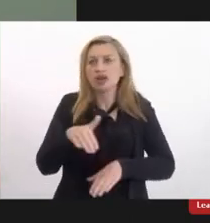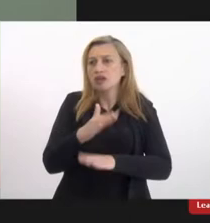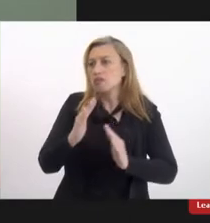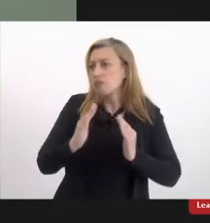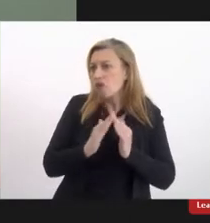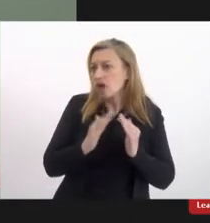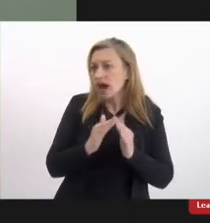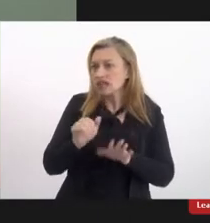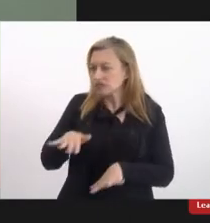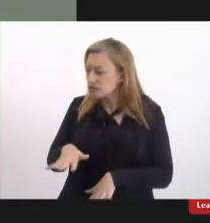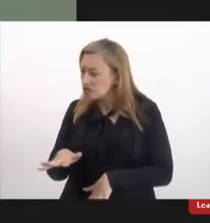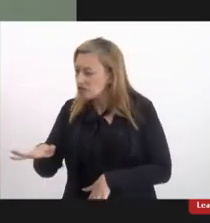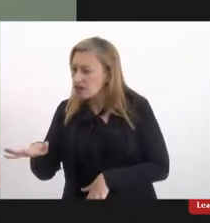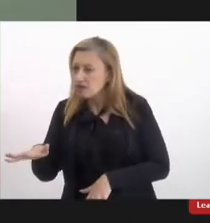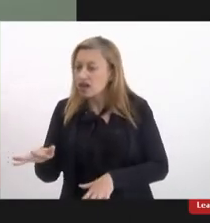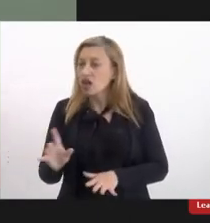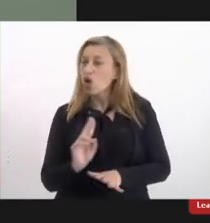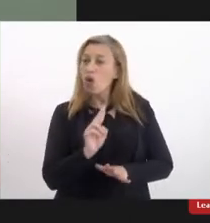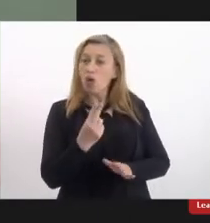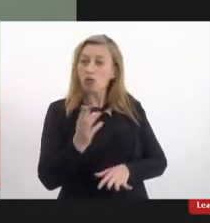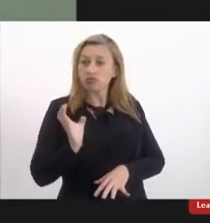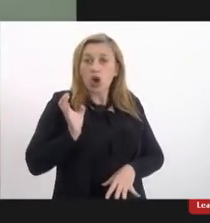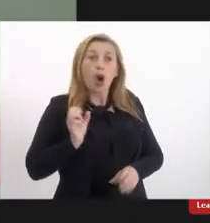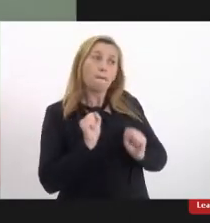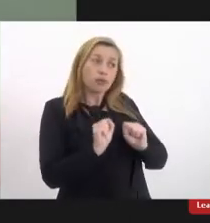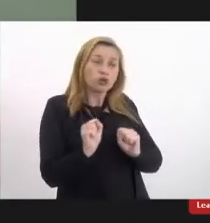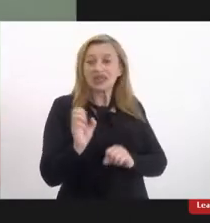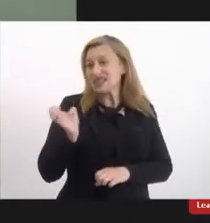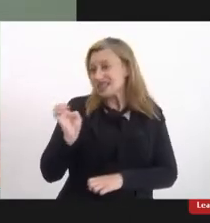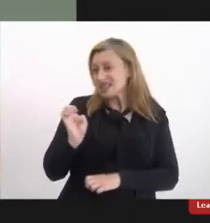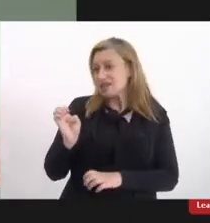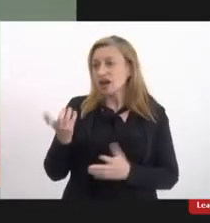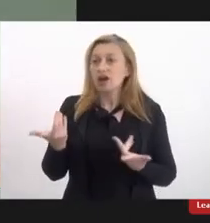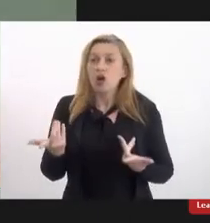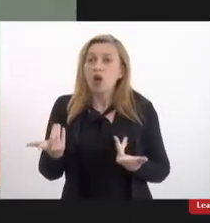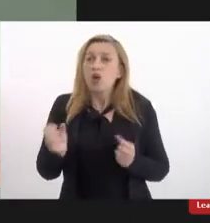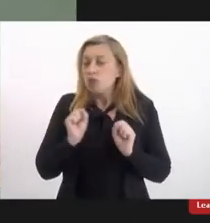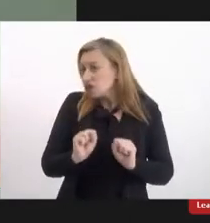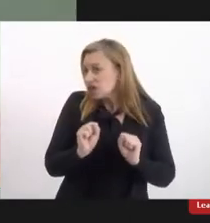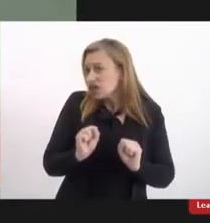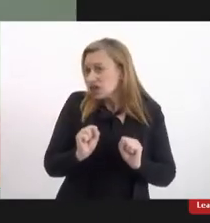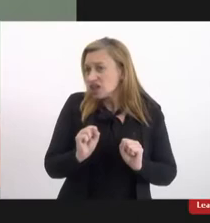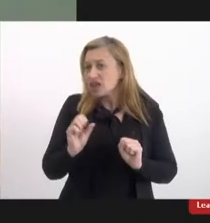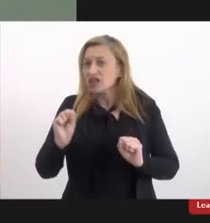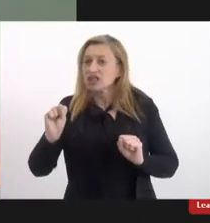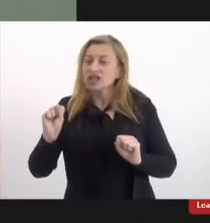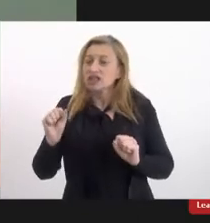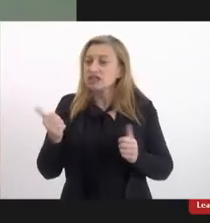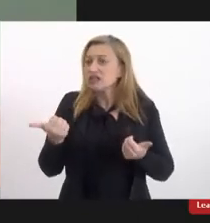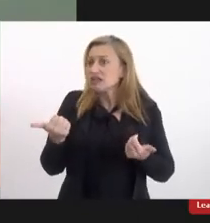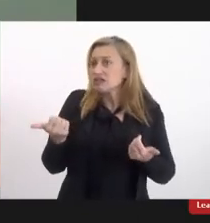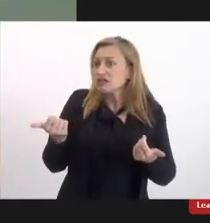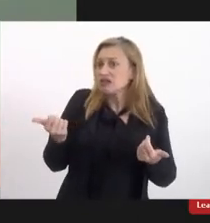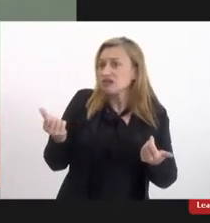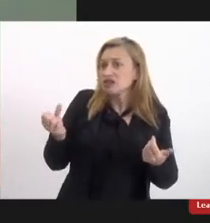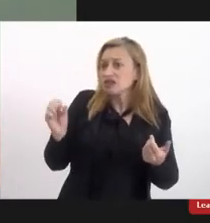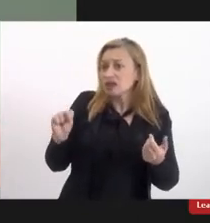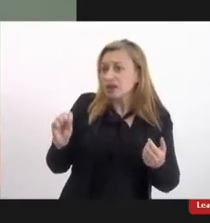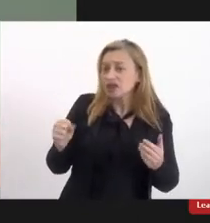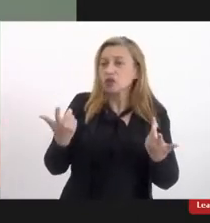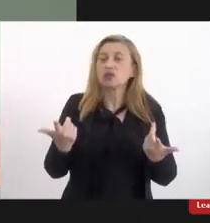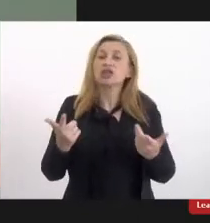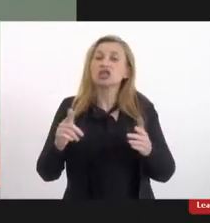comunidade clássica, poderia ser lésbica e assim a gente vai chegando ao marcador